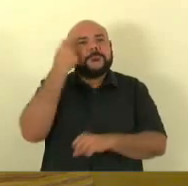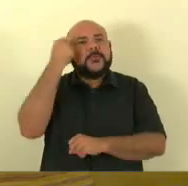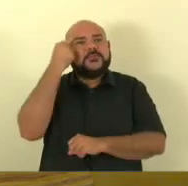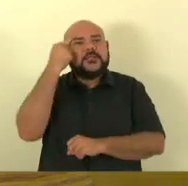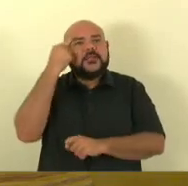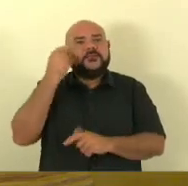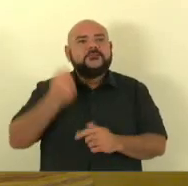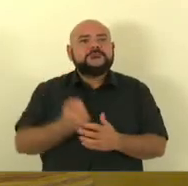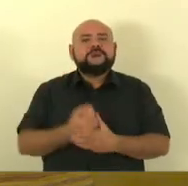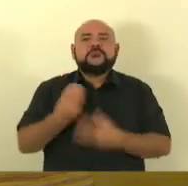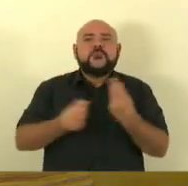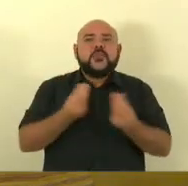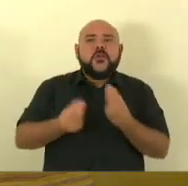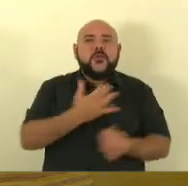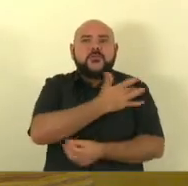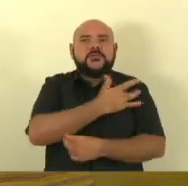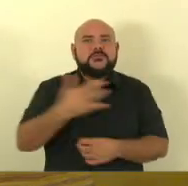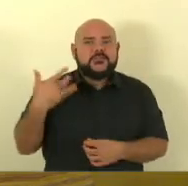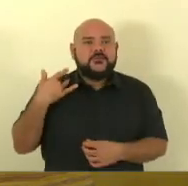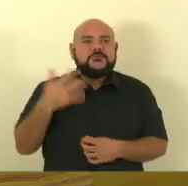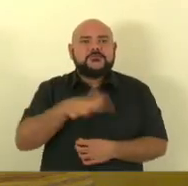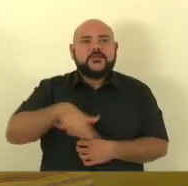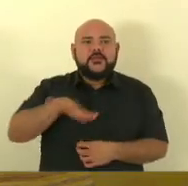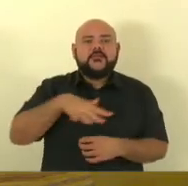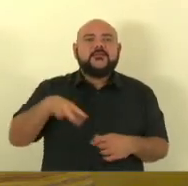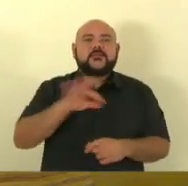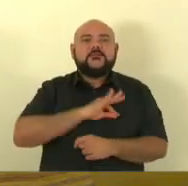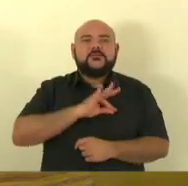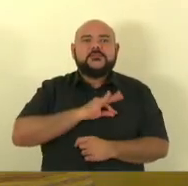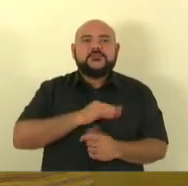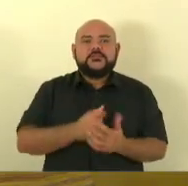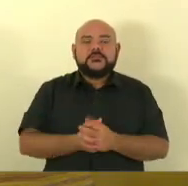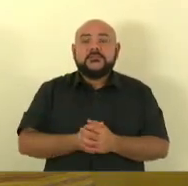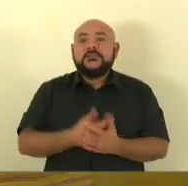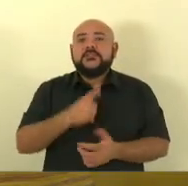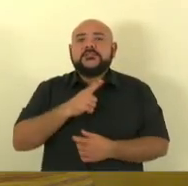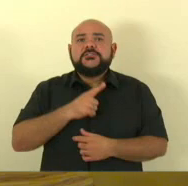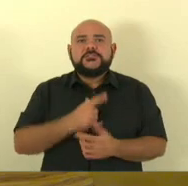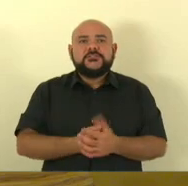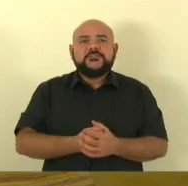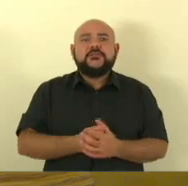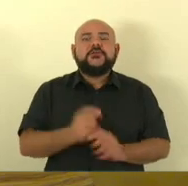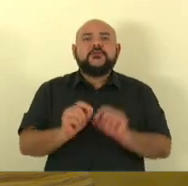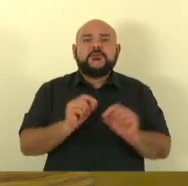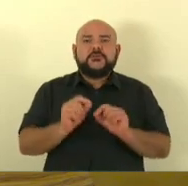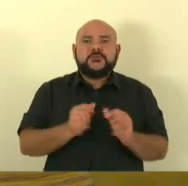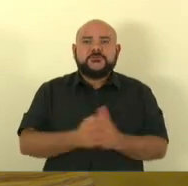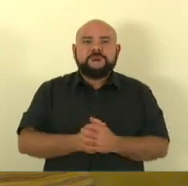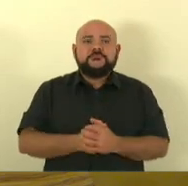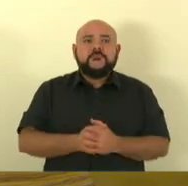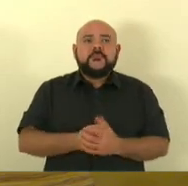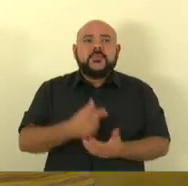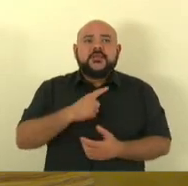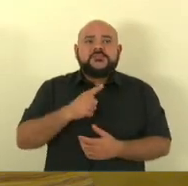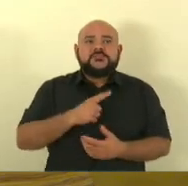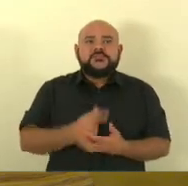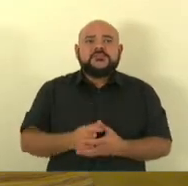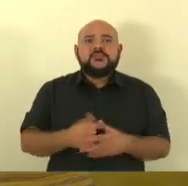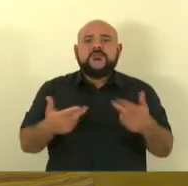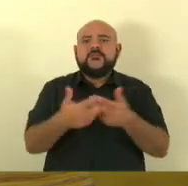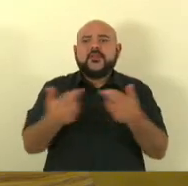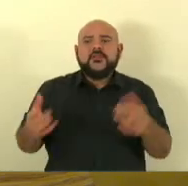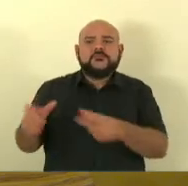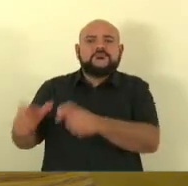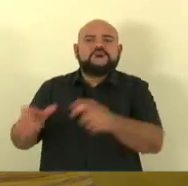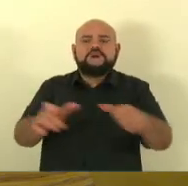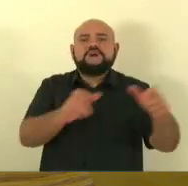a saúde da Polícia Militar, ela tinha unidades de saúde espalhadas em todas as unidades